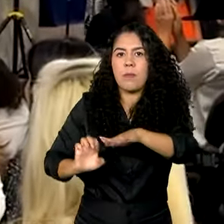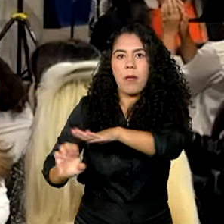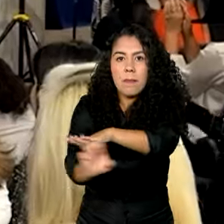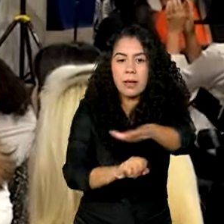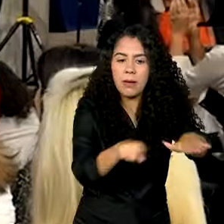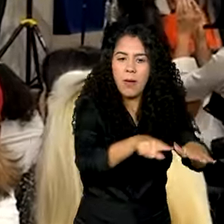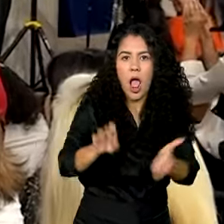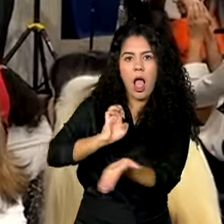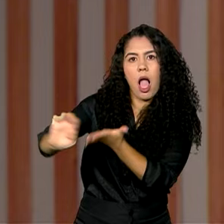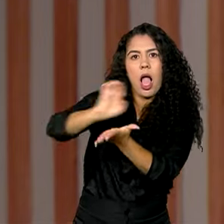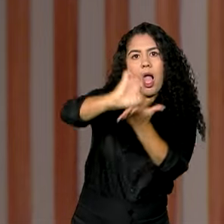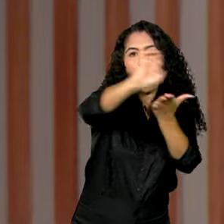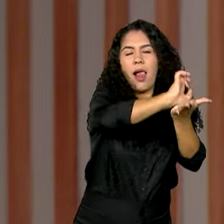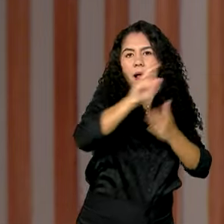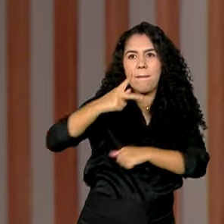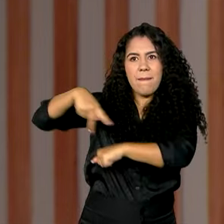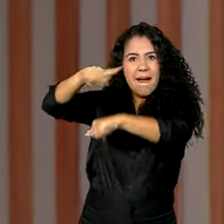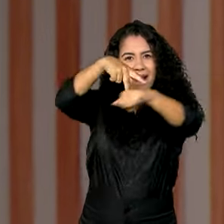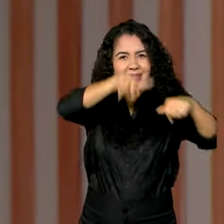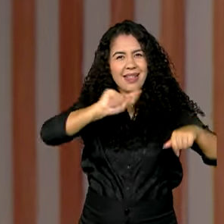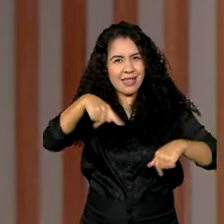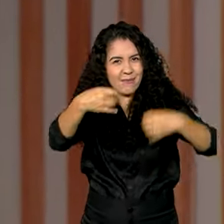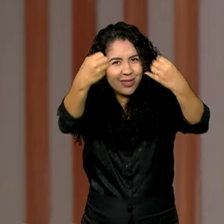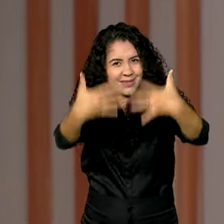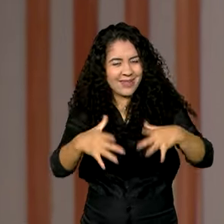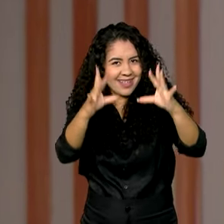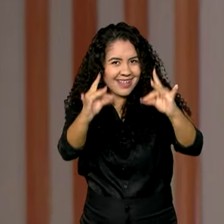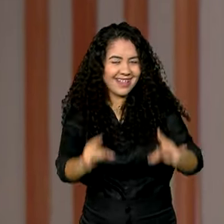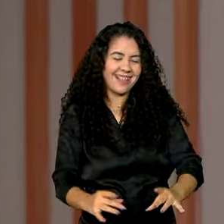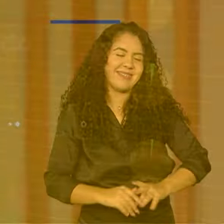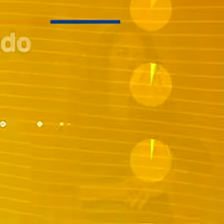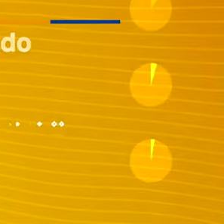mais para outros países. Os detalhes, você confere já já.